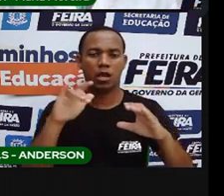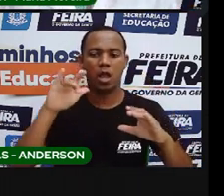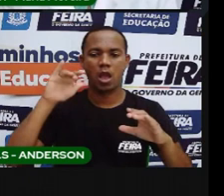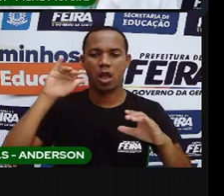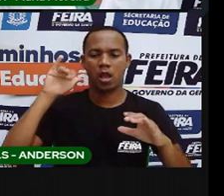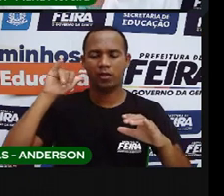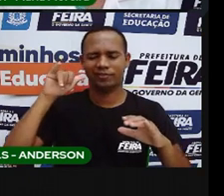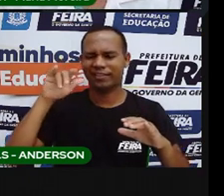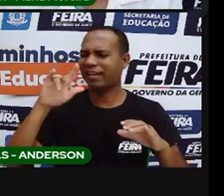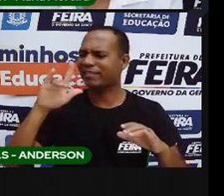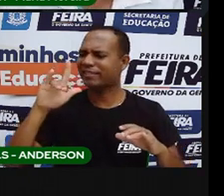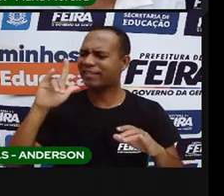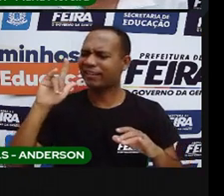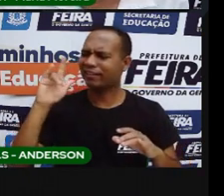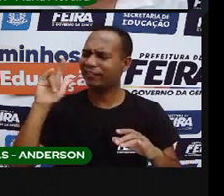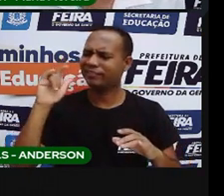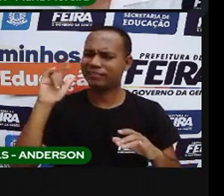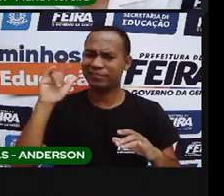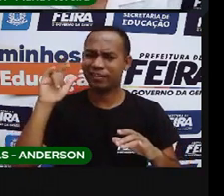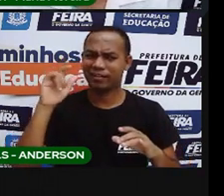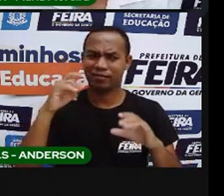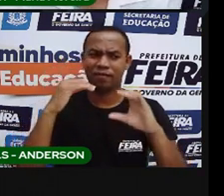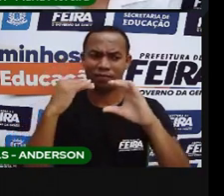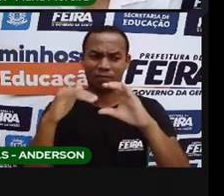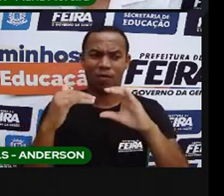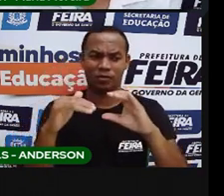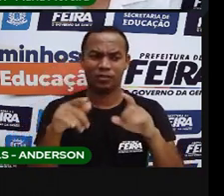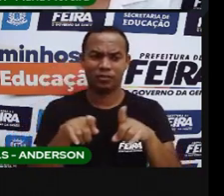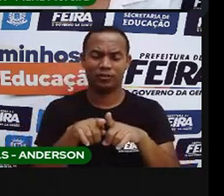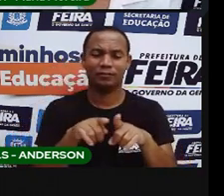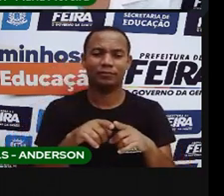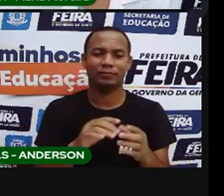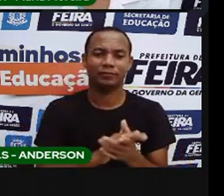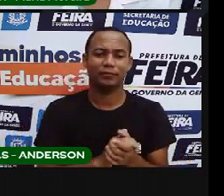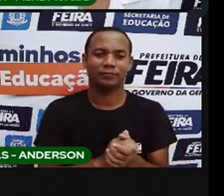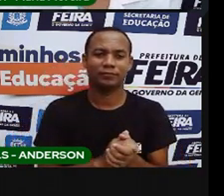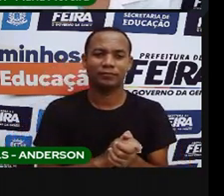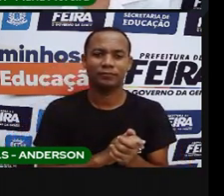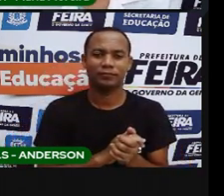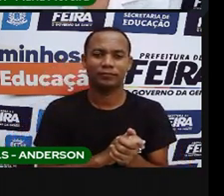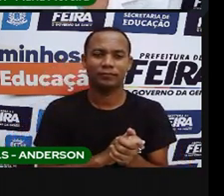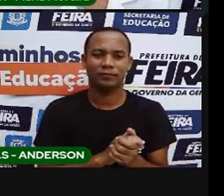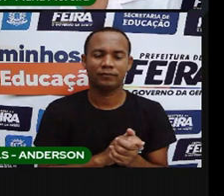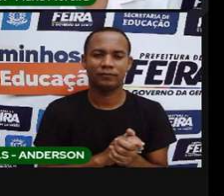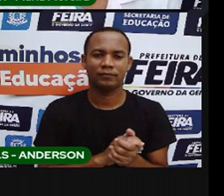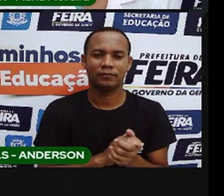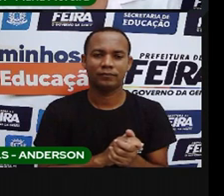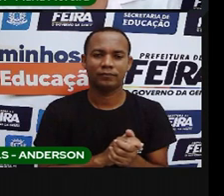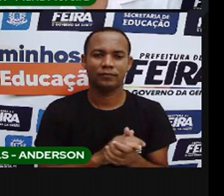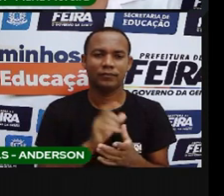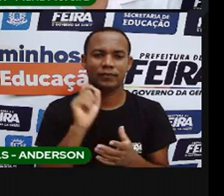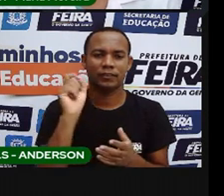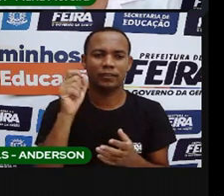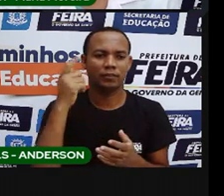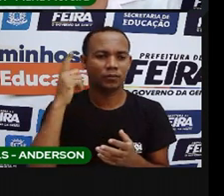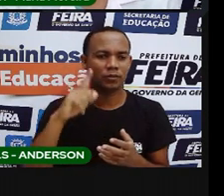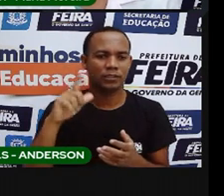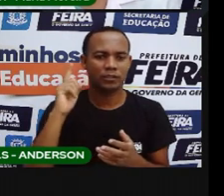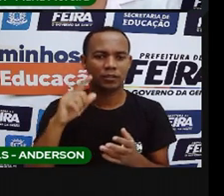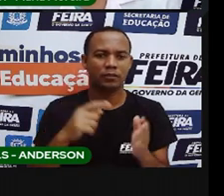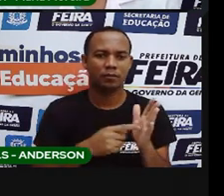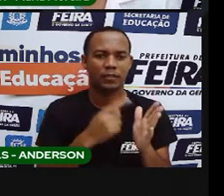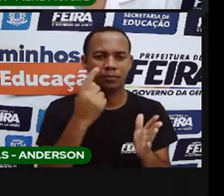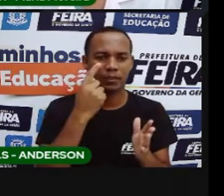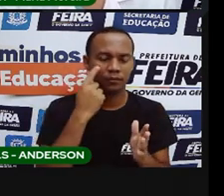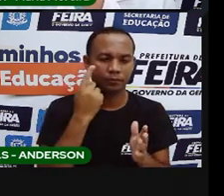seducação, própria saber quem conseguiu esse desafio para vocês. Certo? Quem é que vai conseguir primeiro e que vai marcar